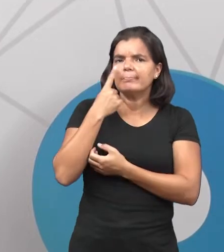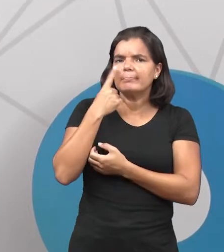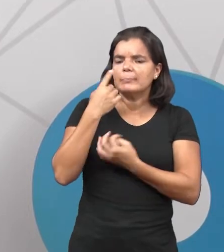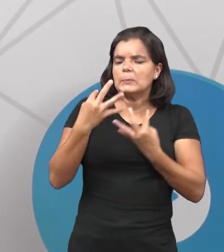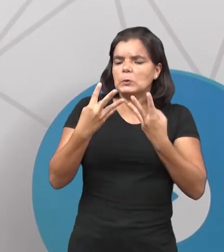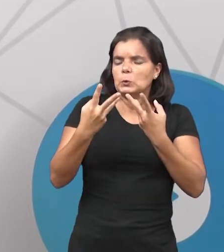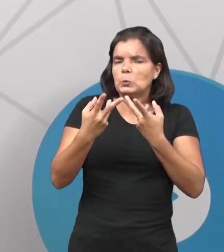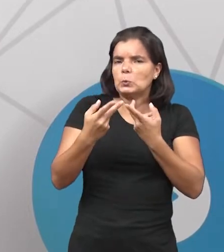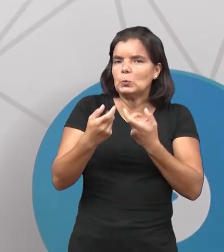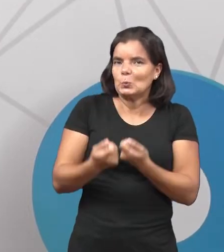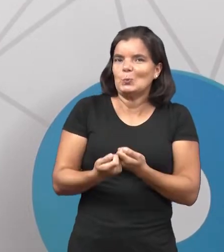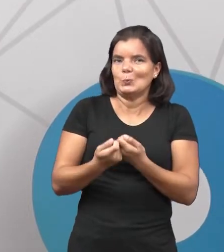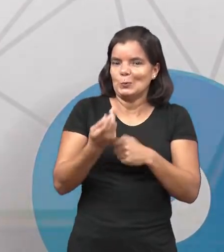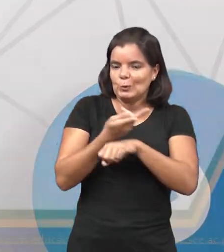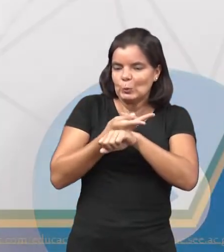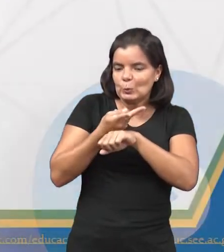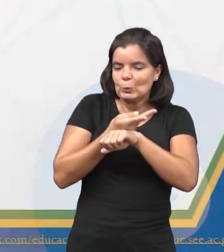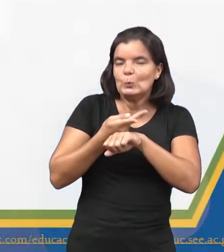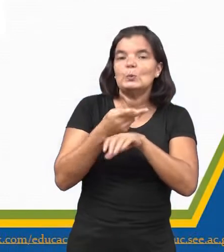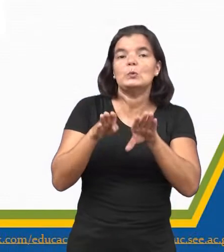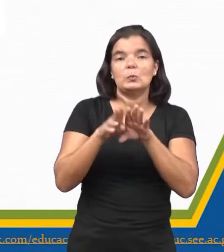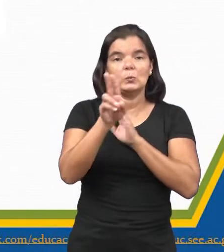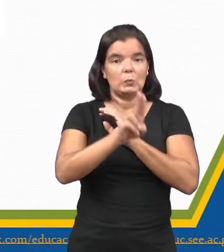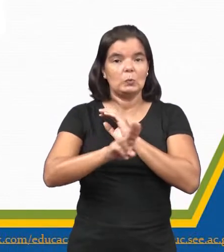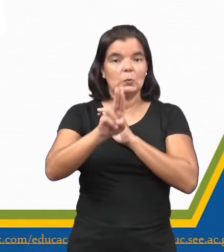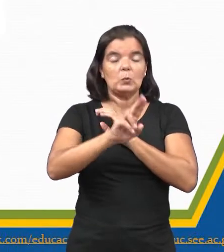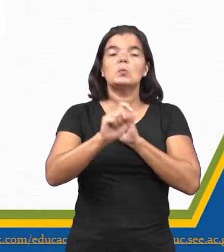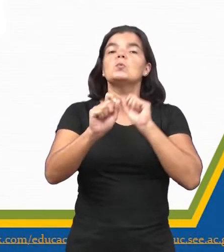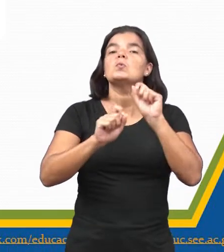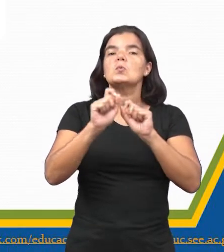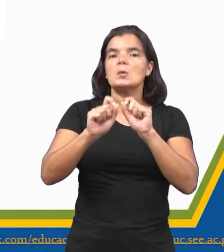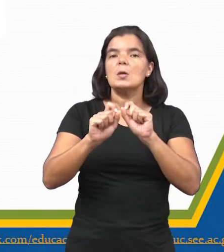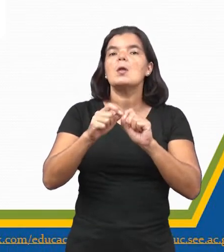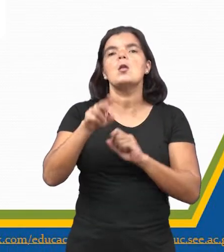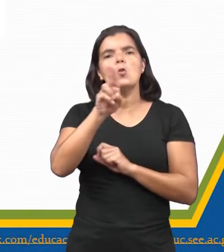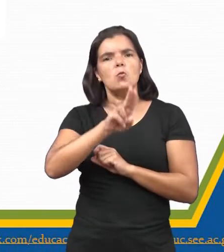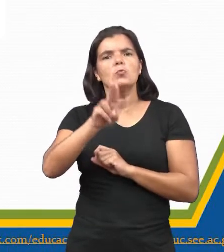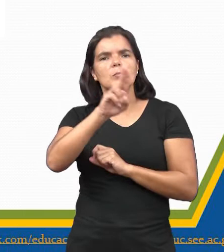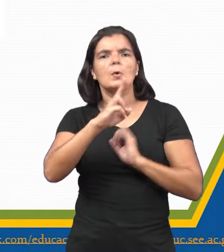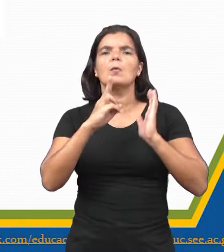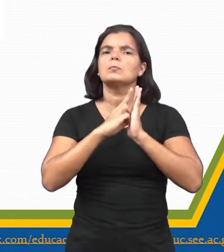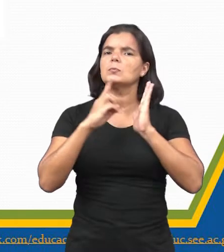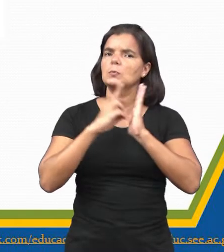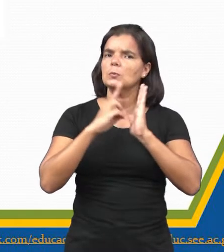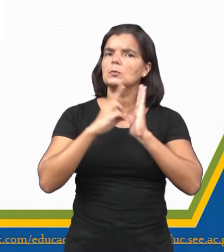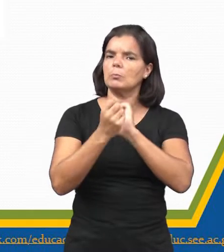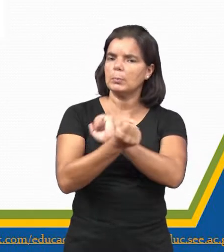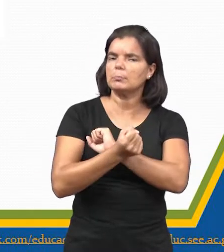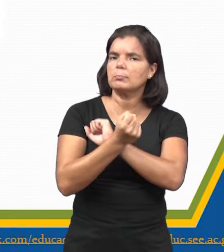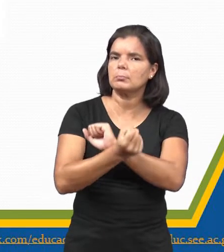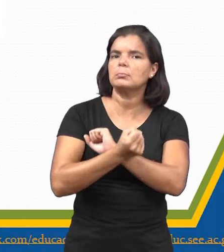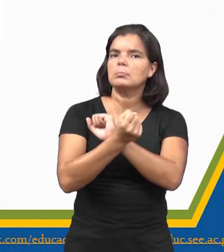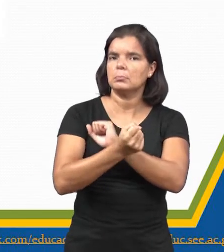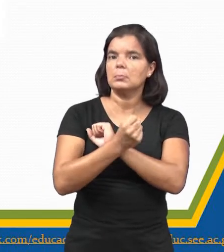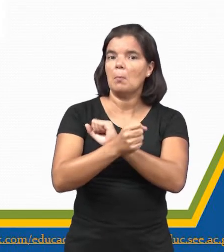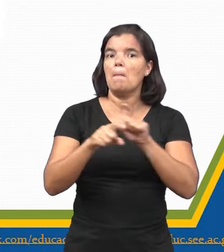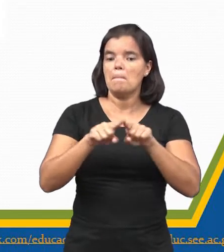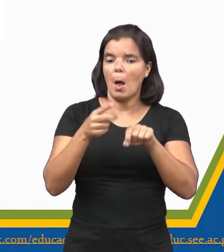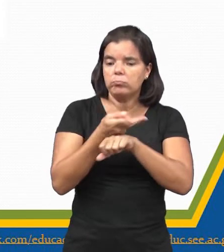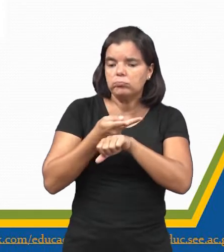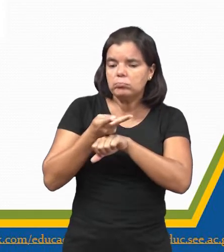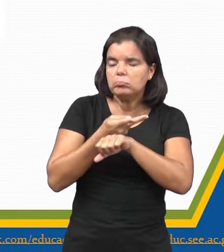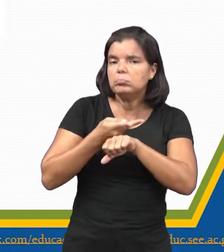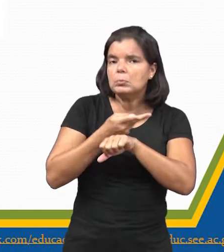esse empreendimento. E eles usavam da mão de obra o que? Indígena escrava para extrair